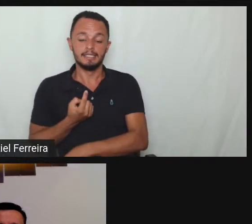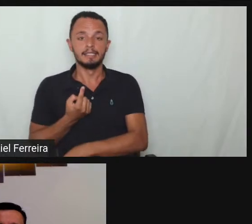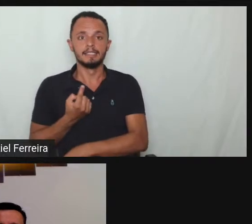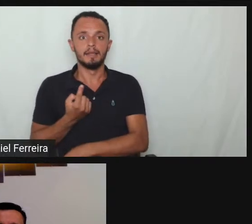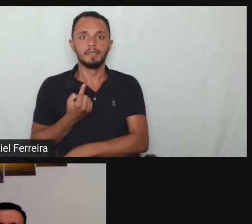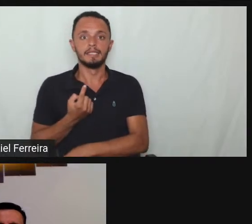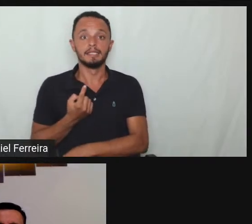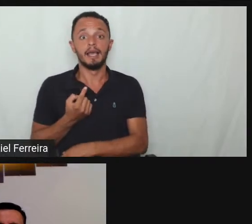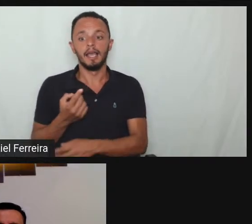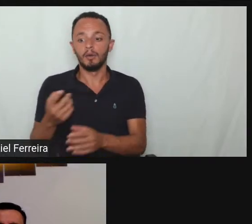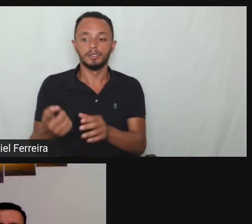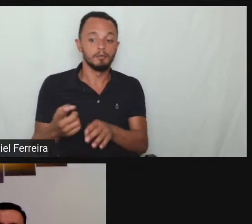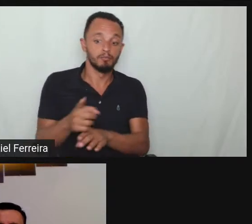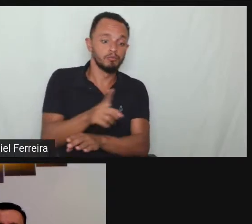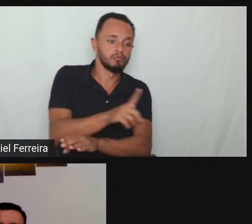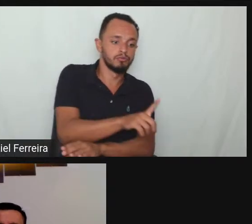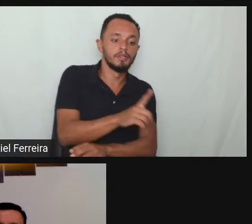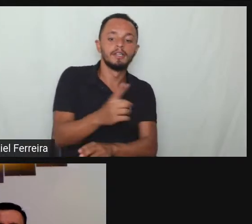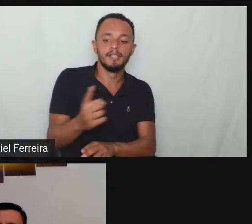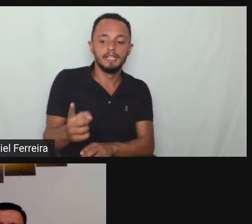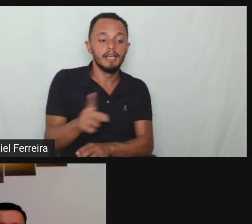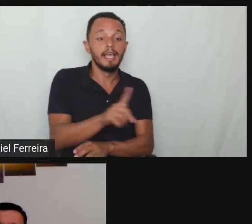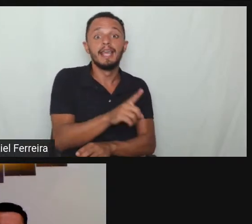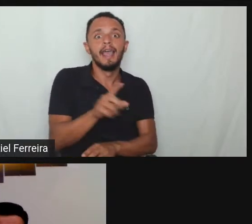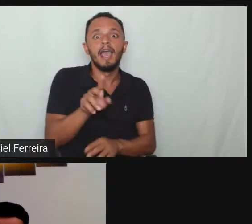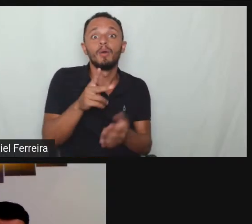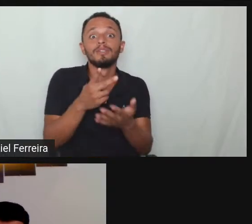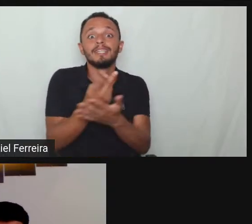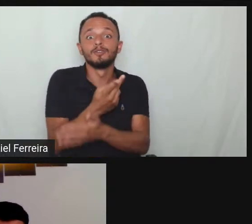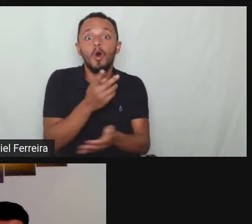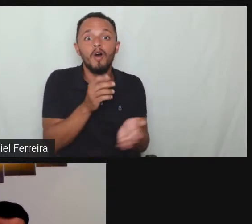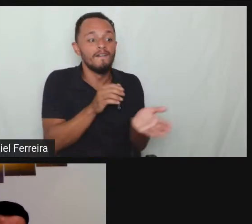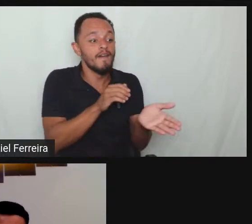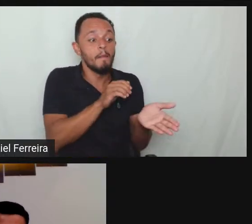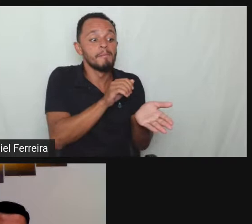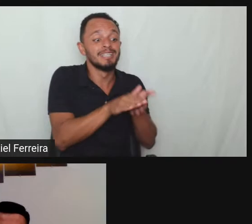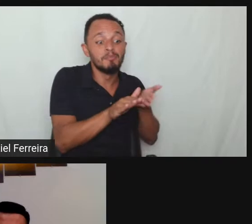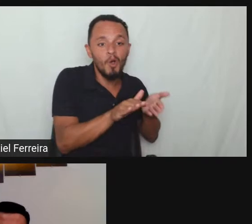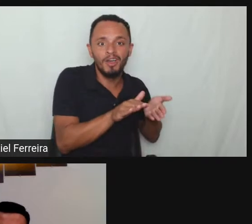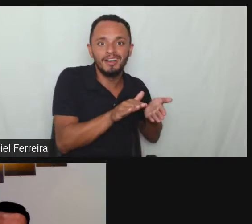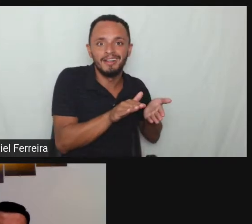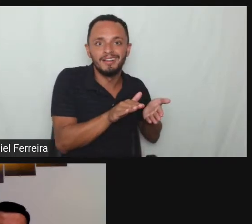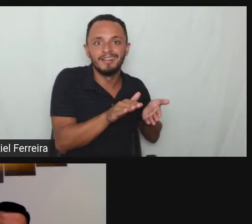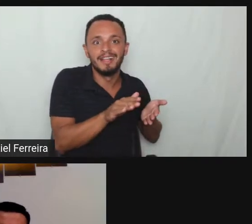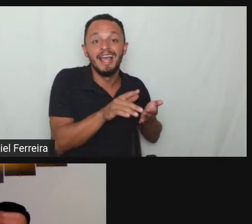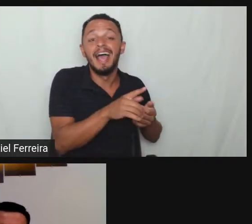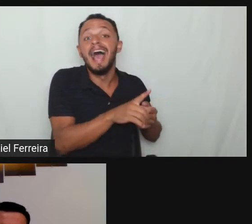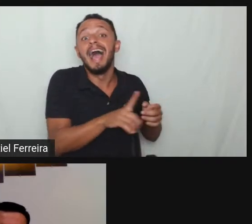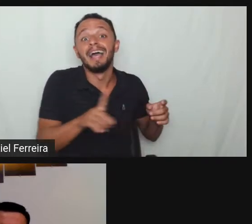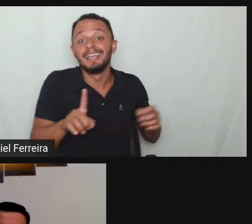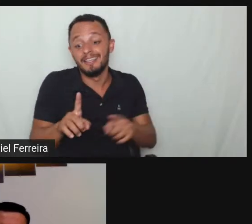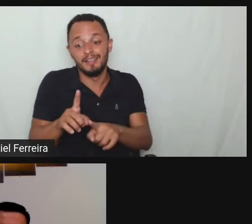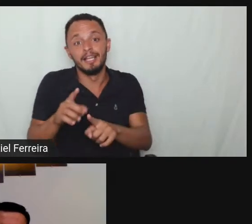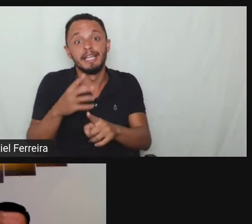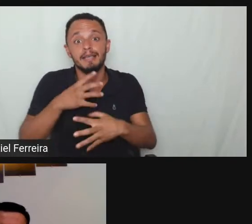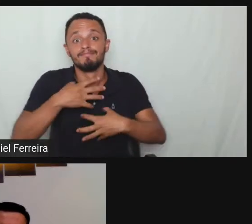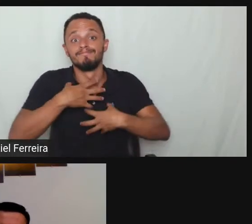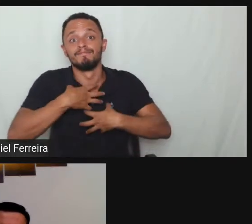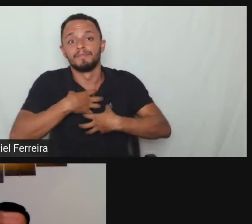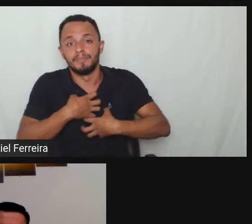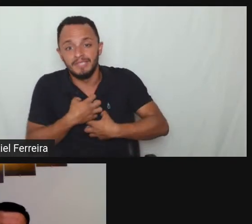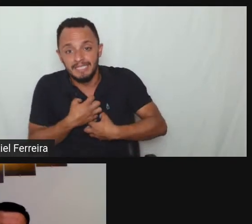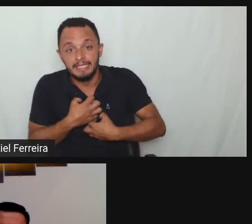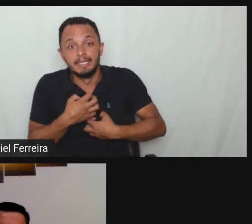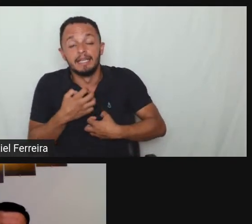foi mandado embora quando mandou embora esse rapaz começou a entrar num quadro depressivo ele tinha uma doença autoimune que piorou então ele entrou num contexto